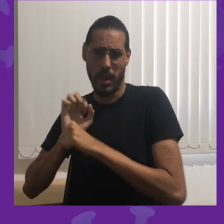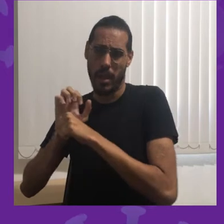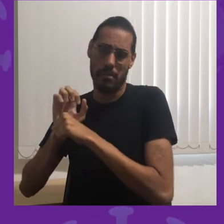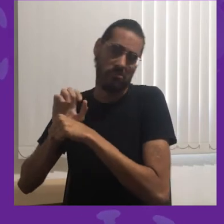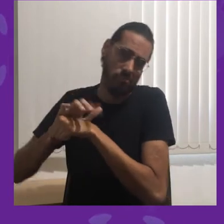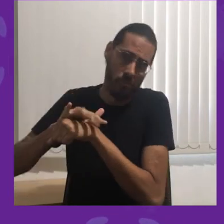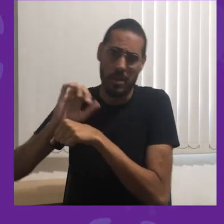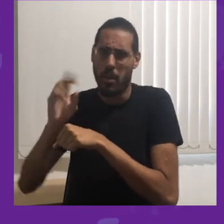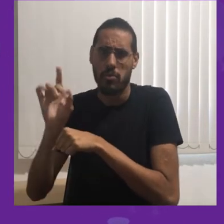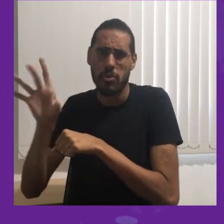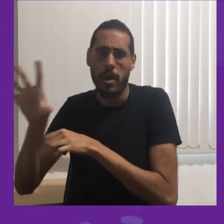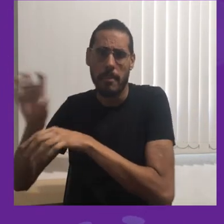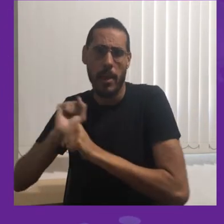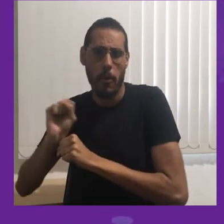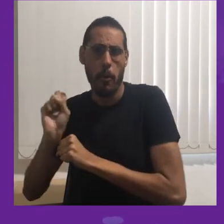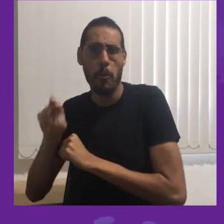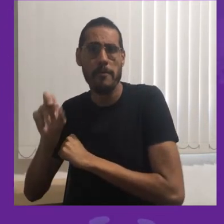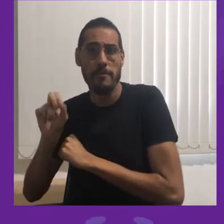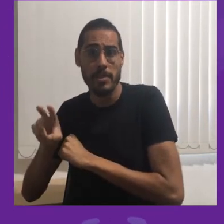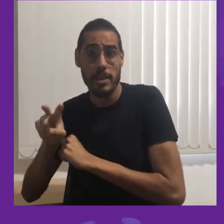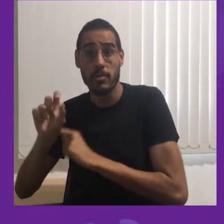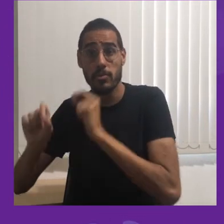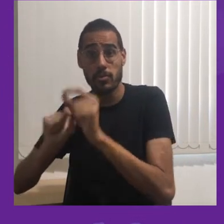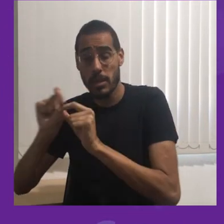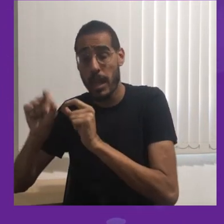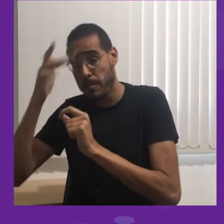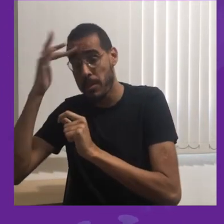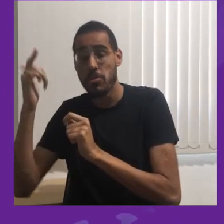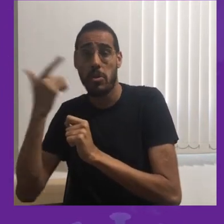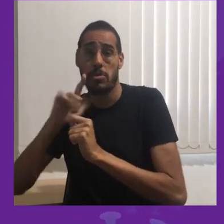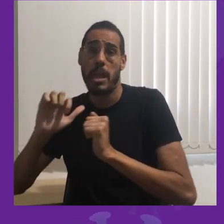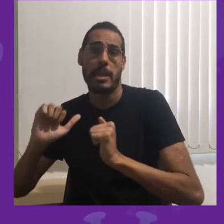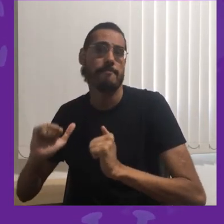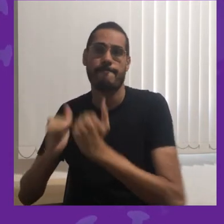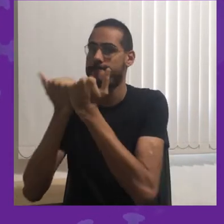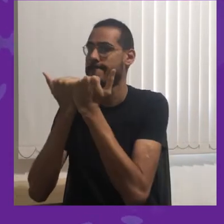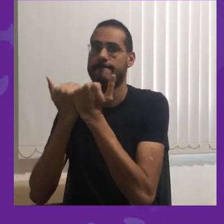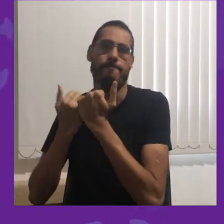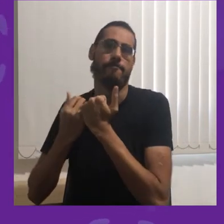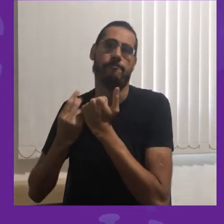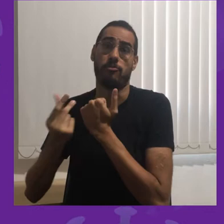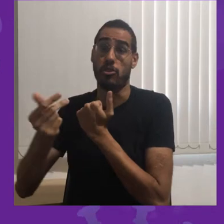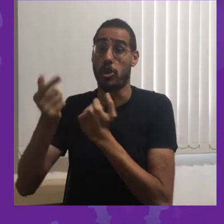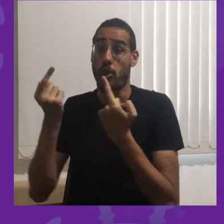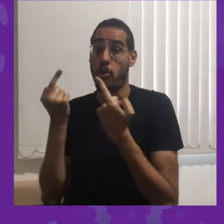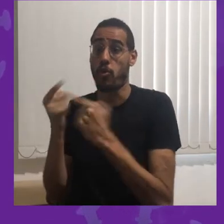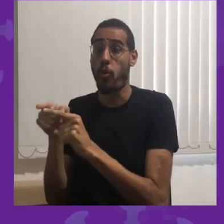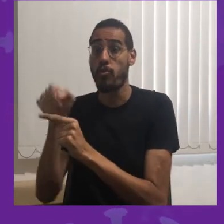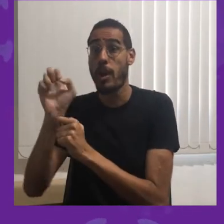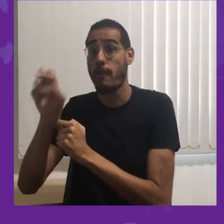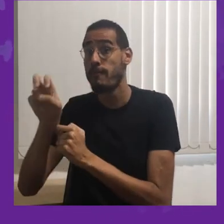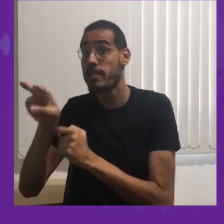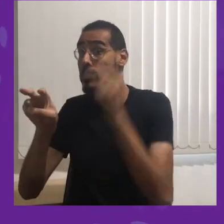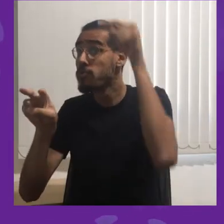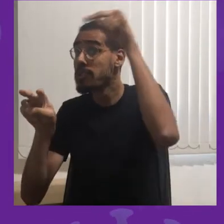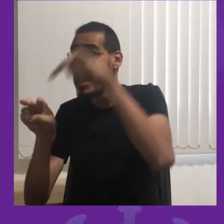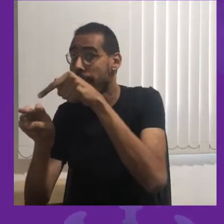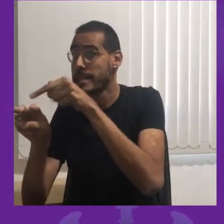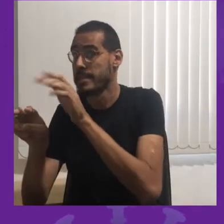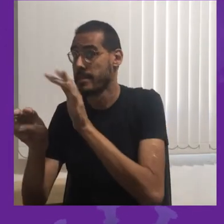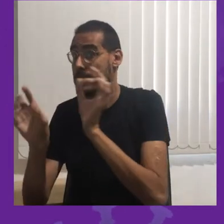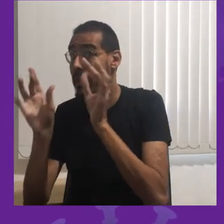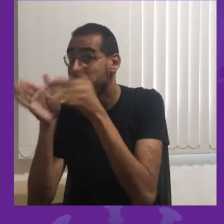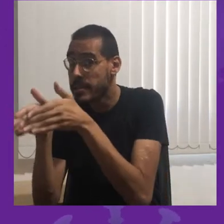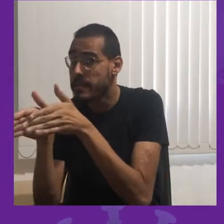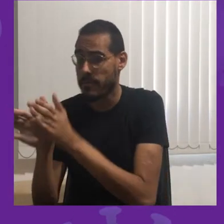infecção sem adoecer, ela fica definitivamente imunizada contra aquele tipo específico de vírus.